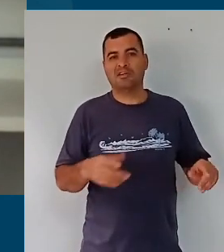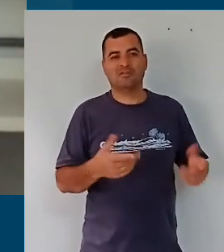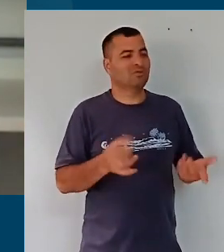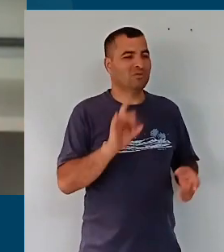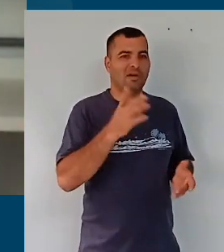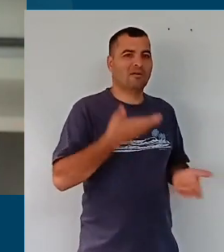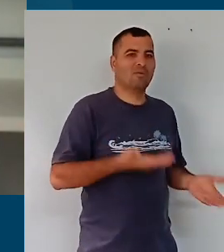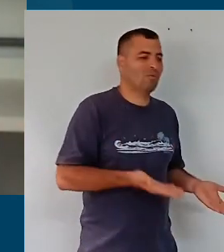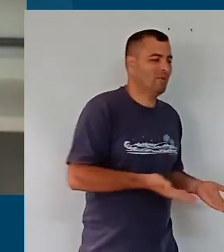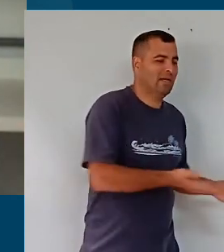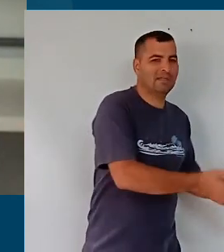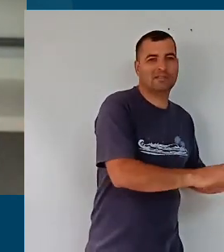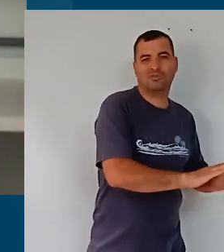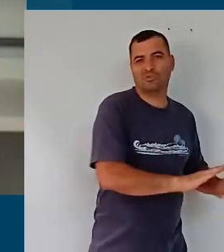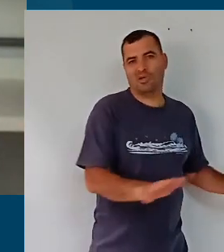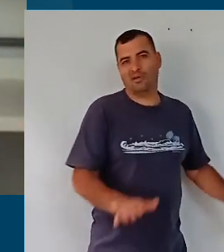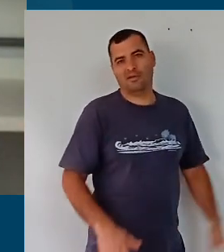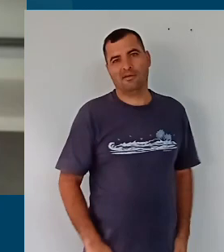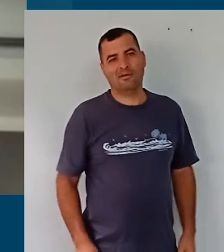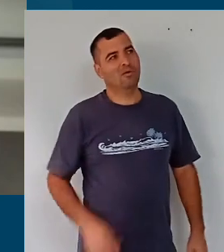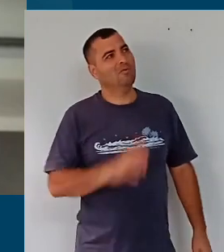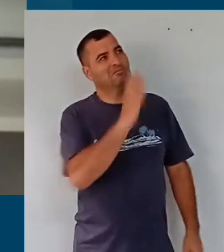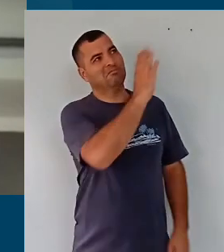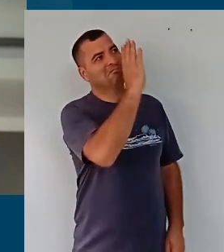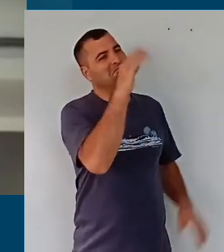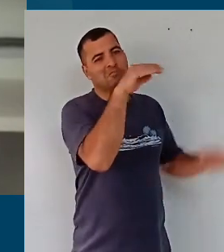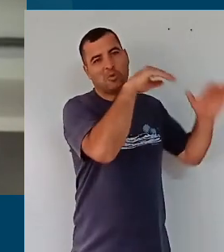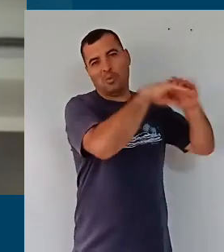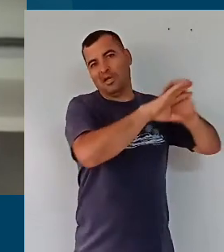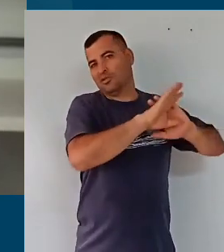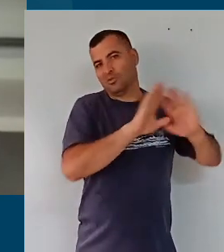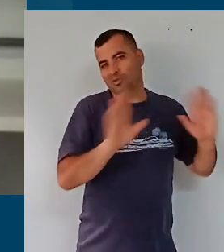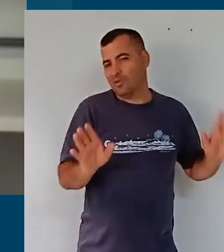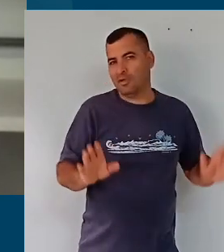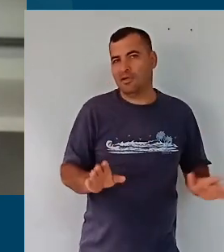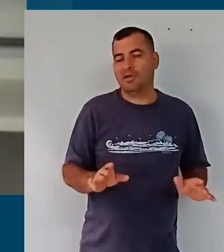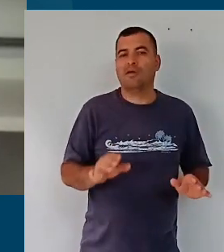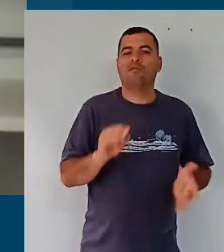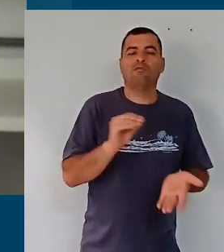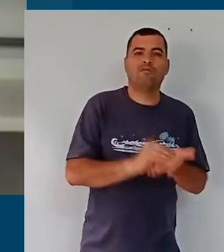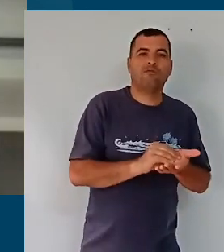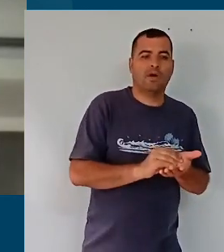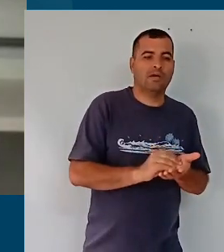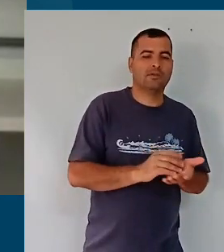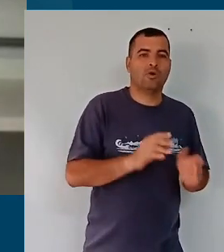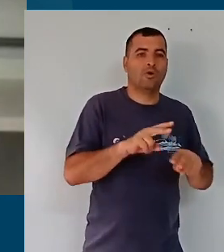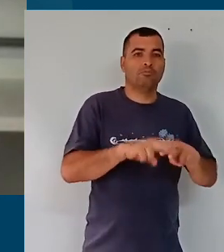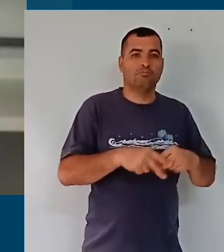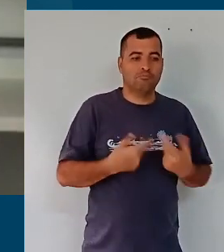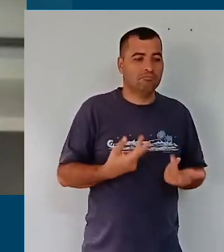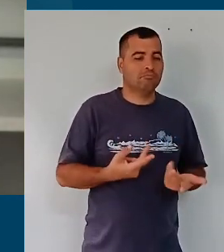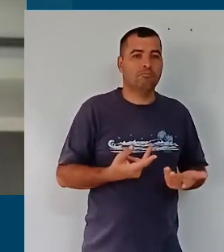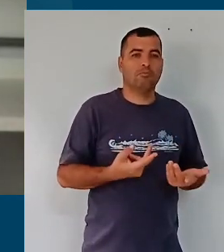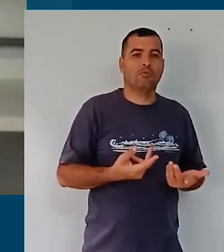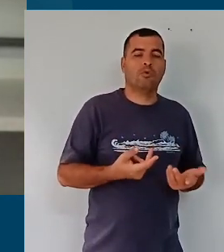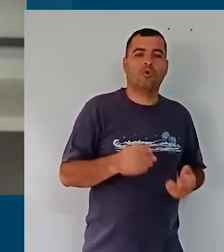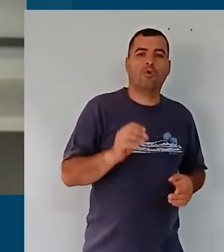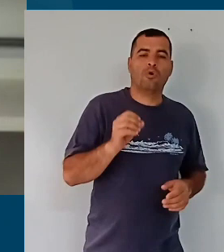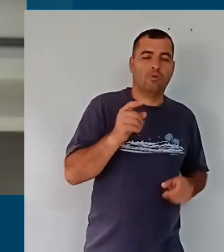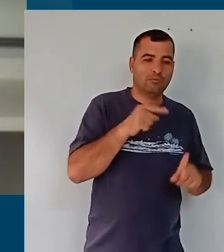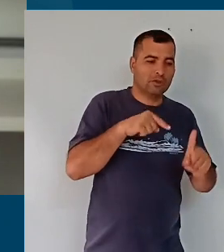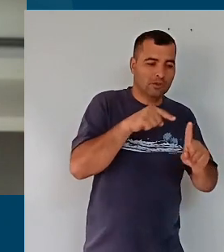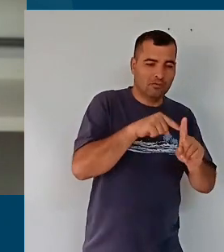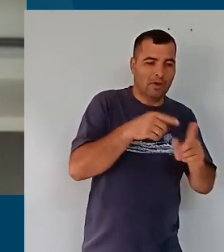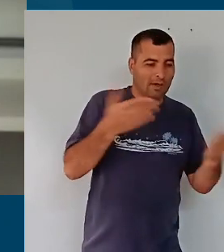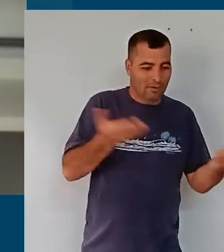gavetas ou estantes, a proposta curricular que está inspirando esse movimento em Hortolândia, ela